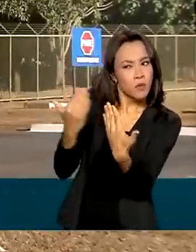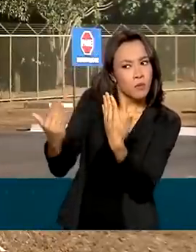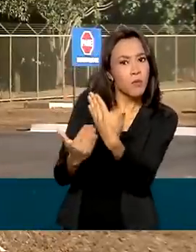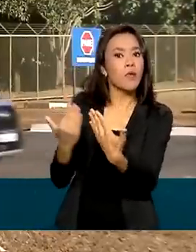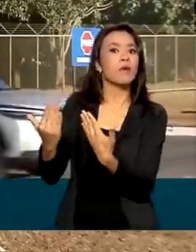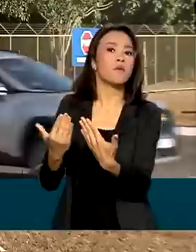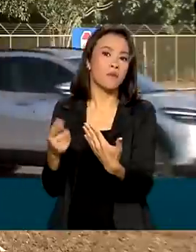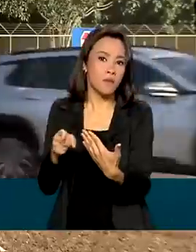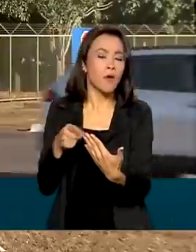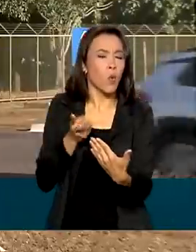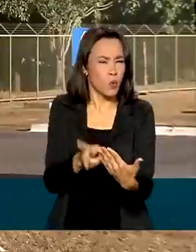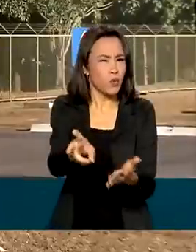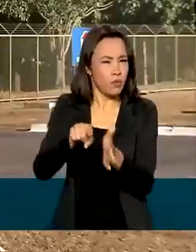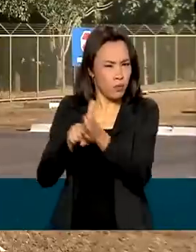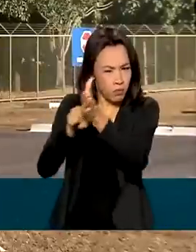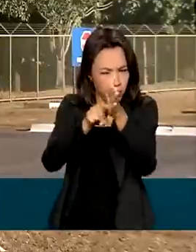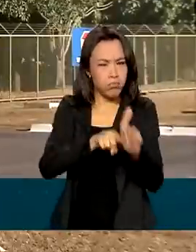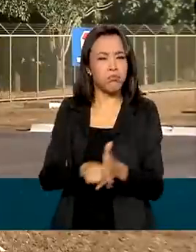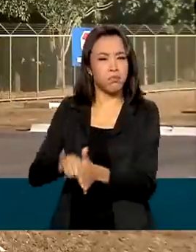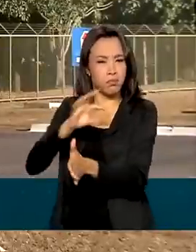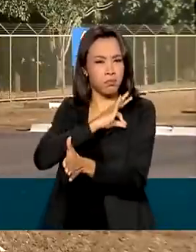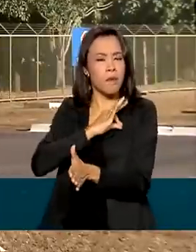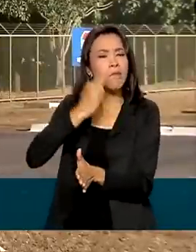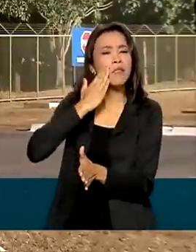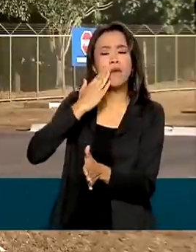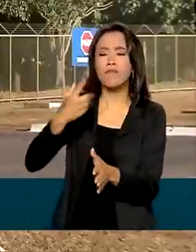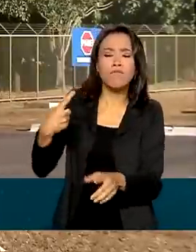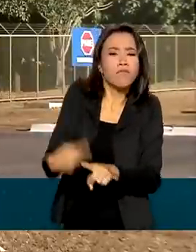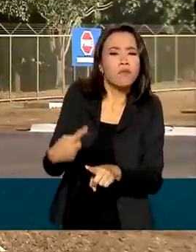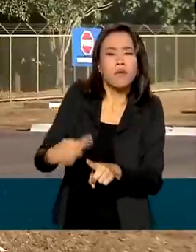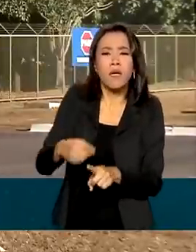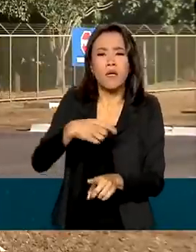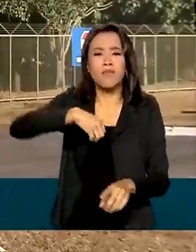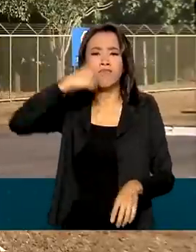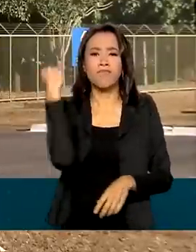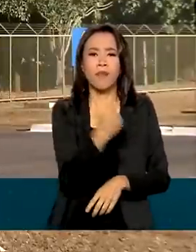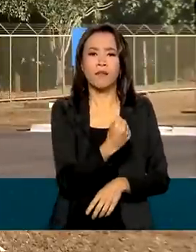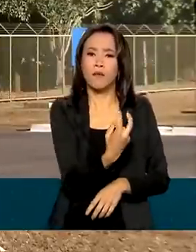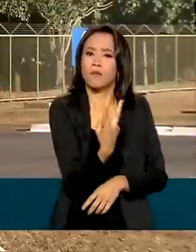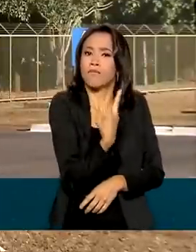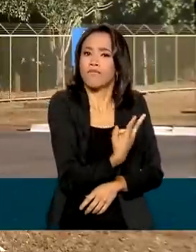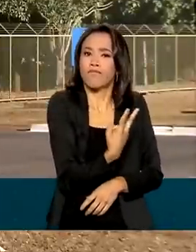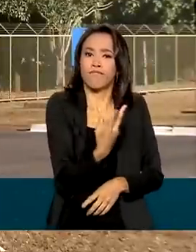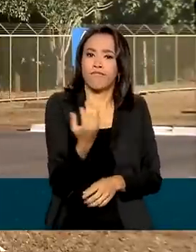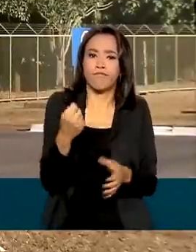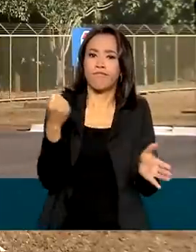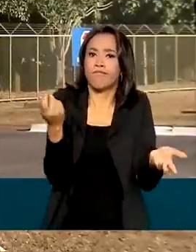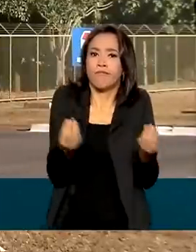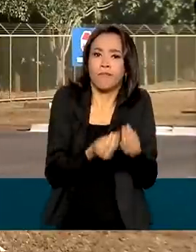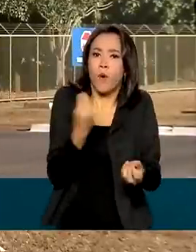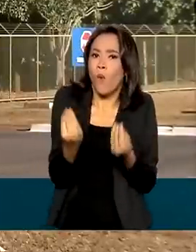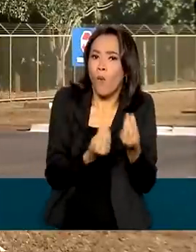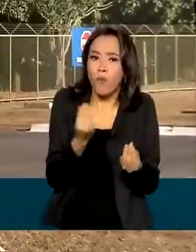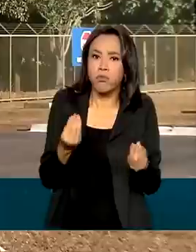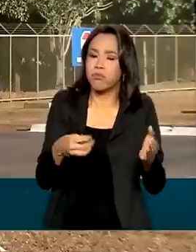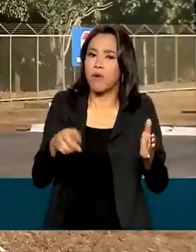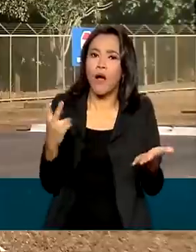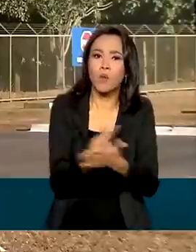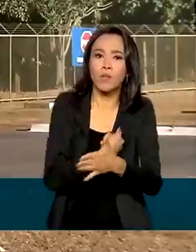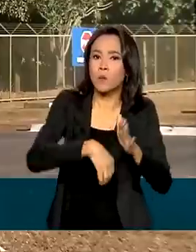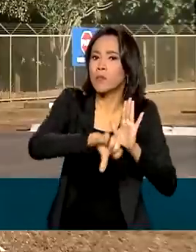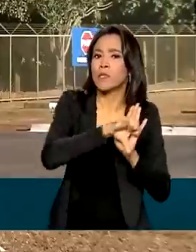investigações continuam para esclarecer a motivação dos crimes. Também no sábado, o Instituto Nacional de Criminalística